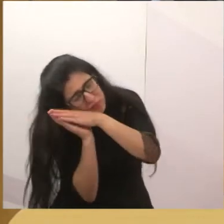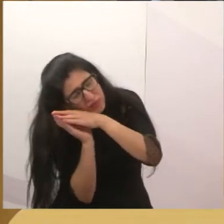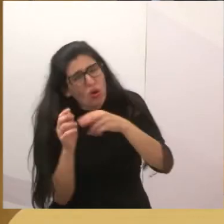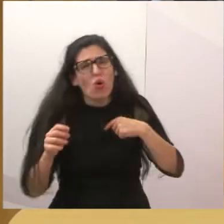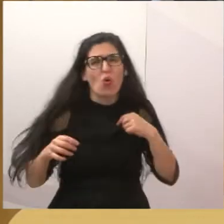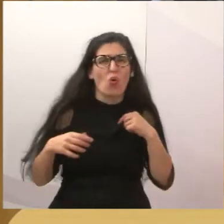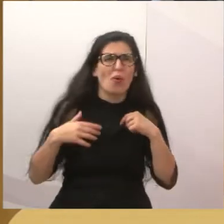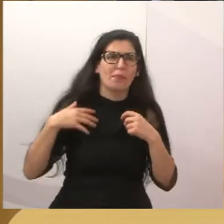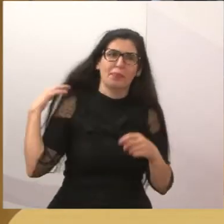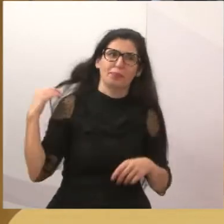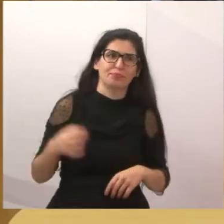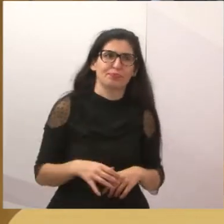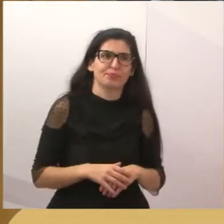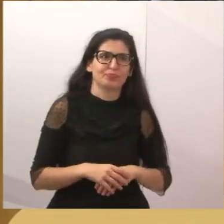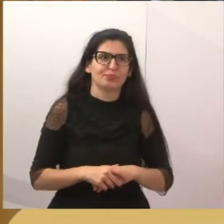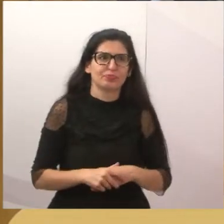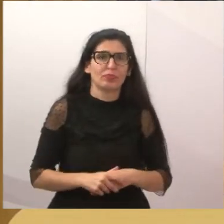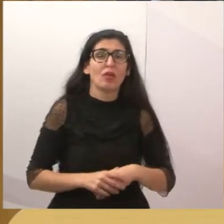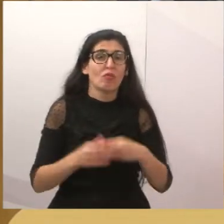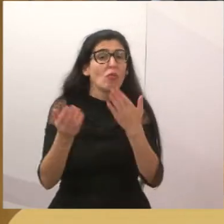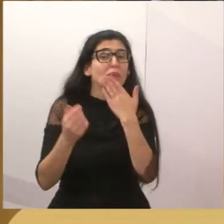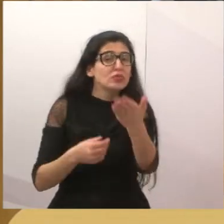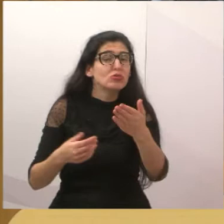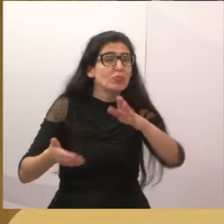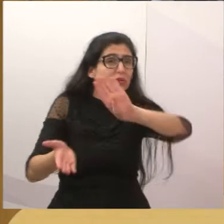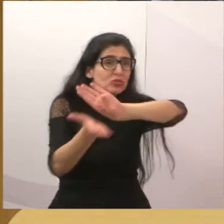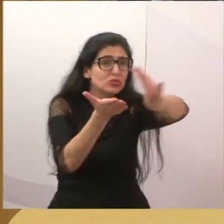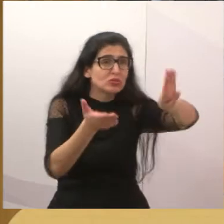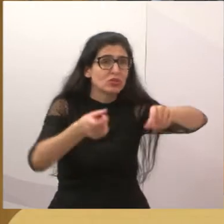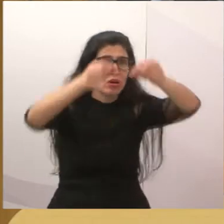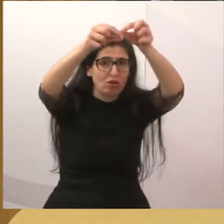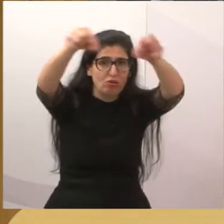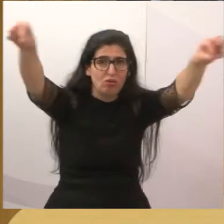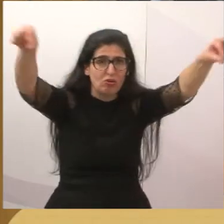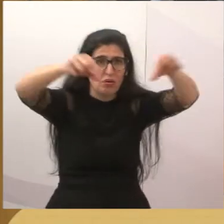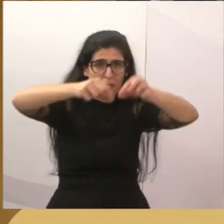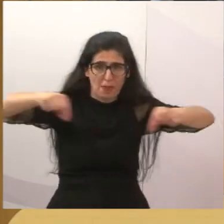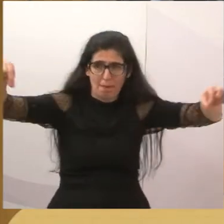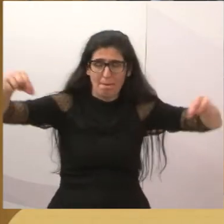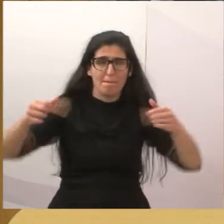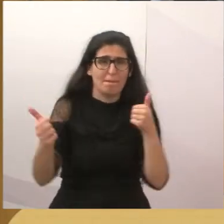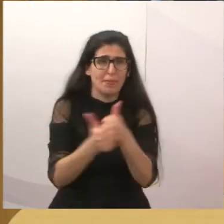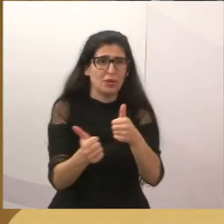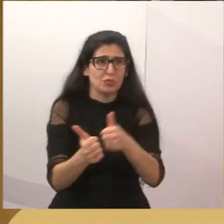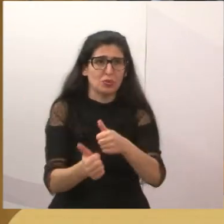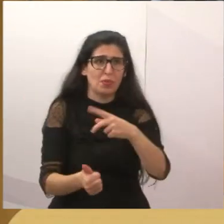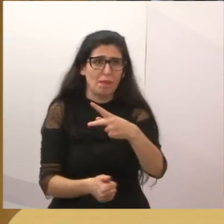um varal que eu vou pedir para ser retirado, que é ali perto do Jardim Paraíso.